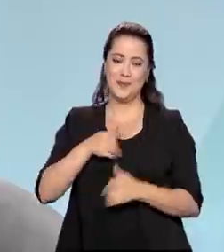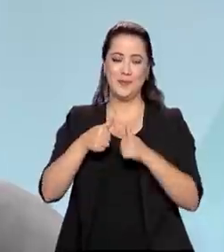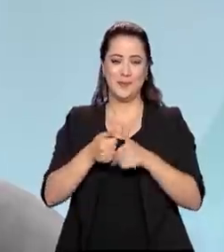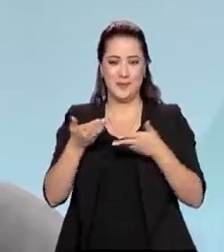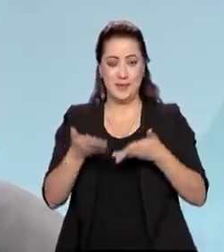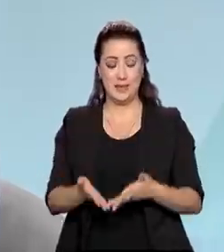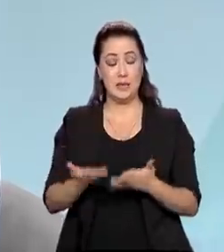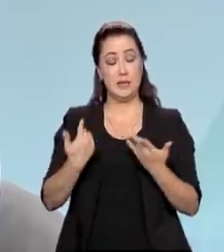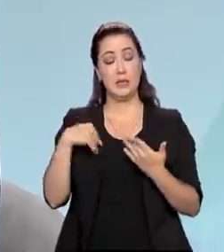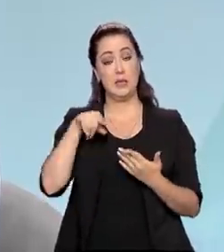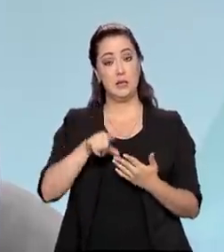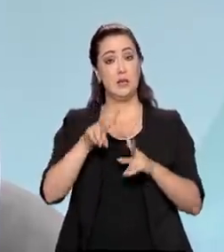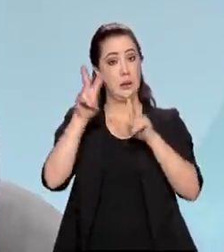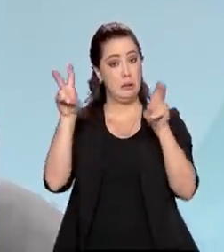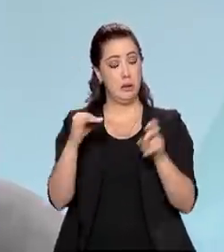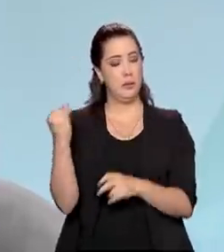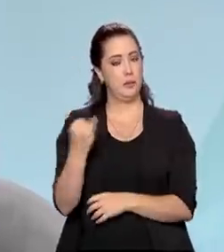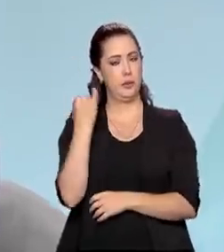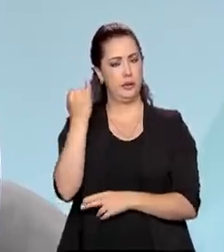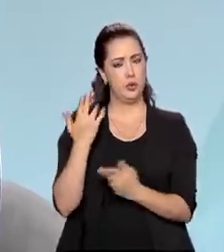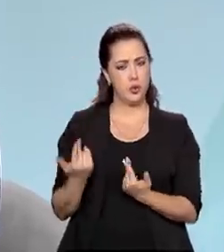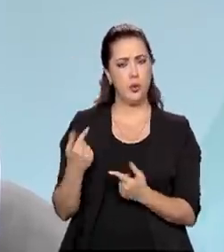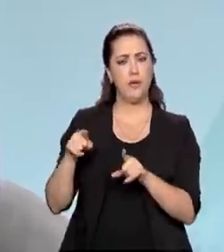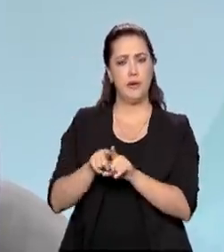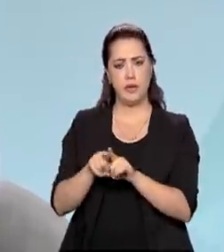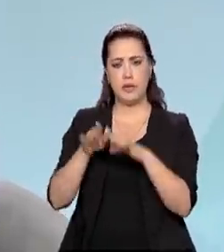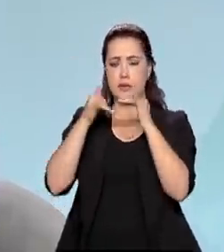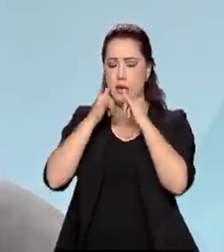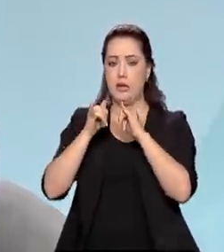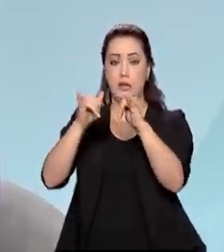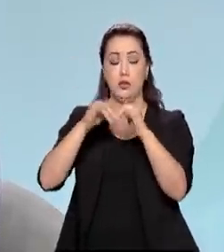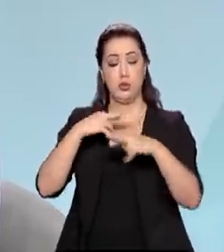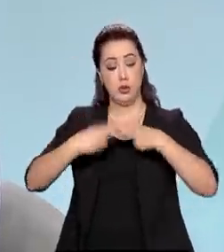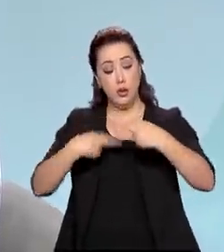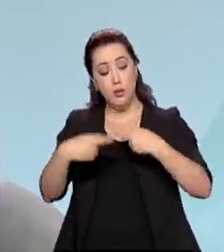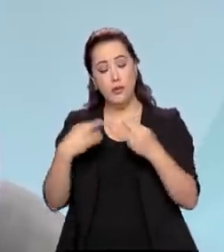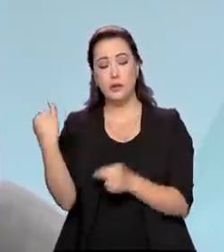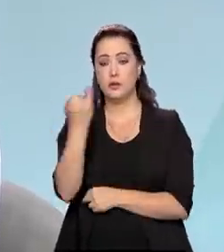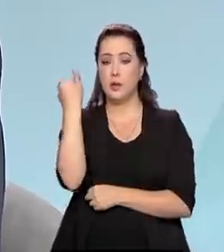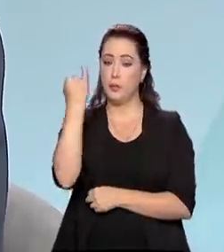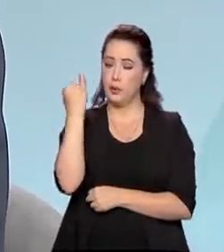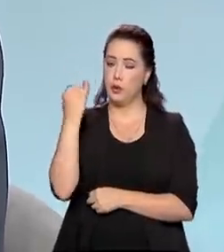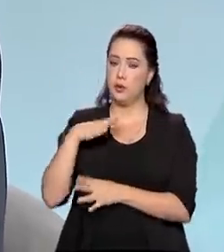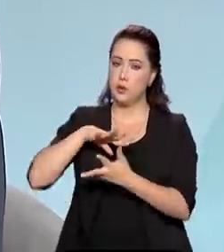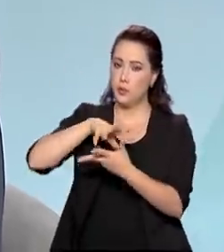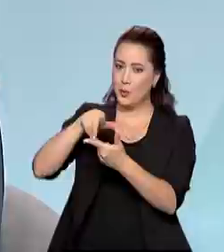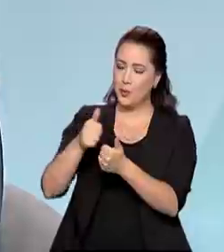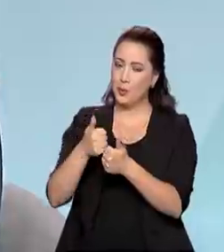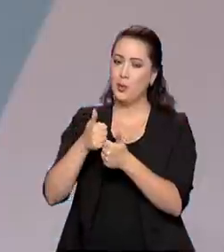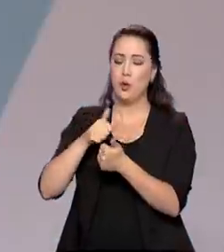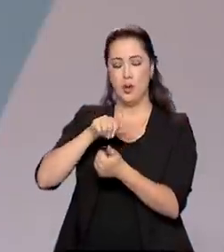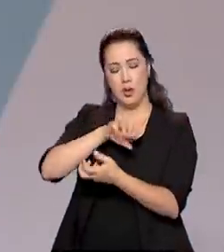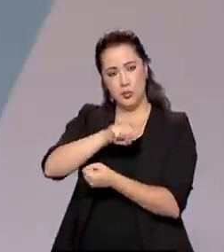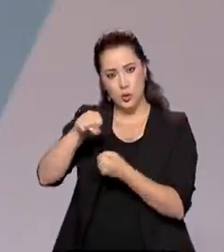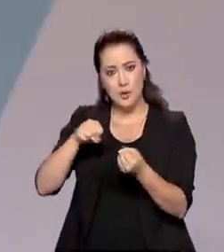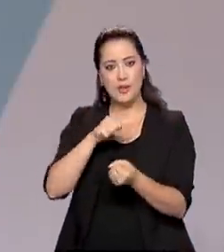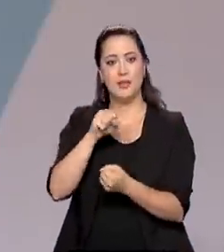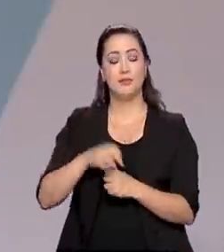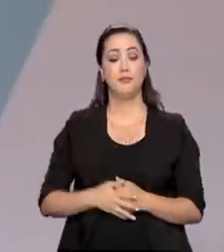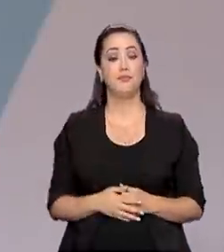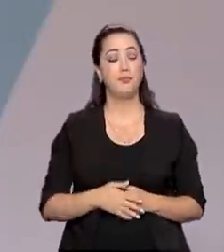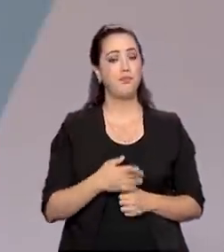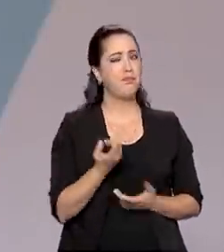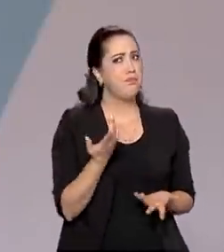programa. Falar de um tema tão atual, que são as energias renováveis e a importância delas para o mundo mais sustentável. Pensando